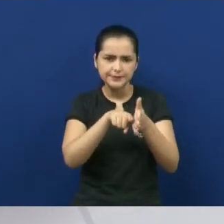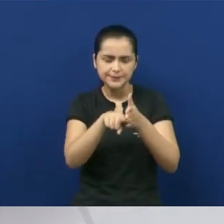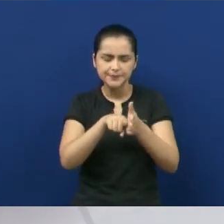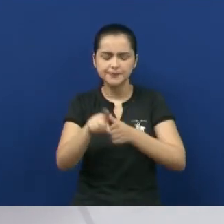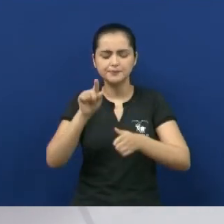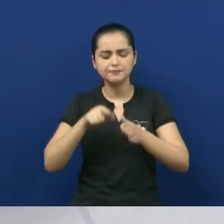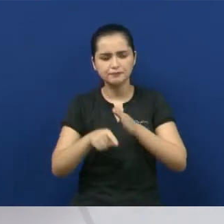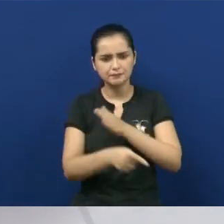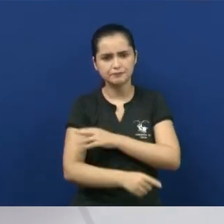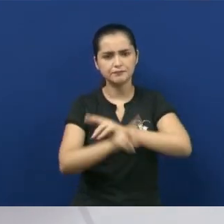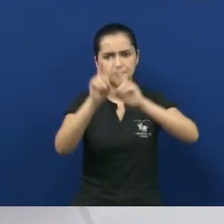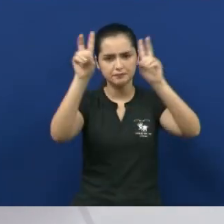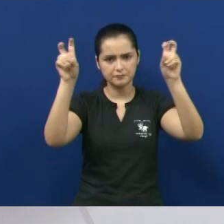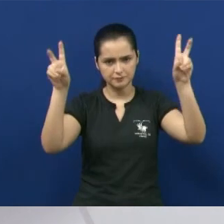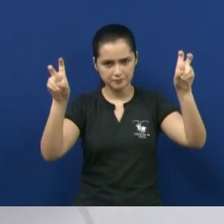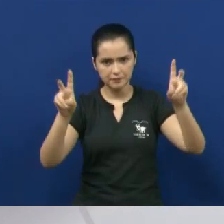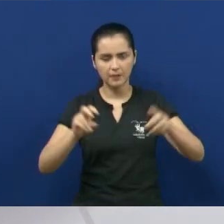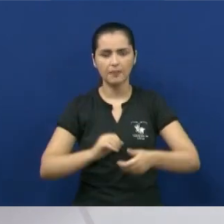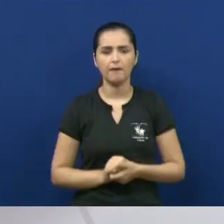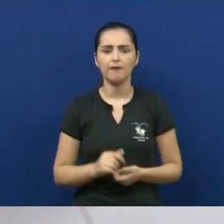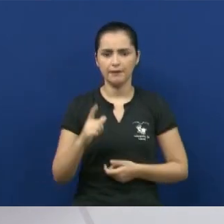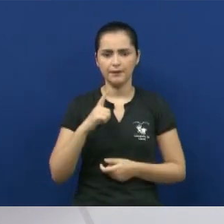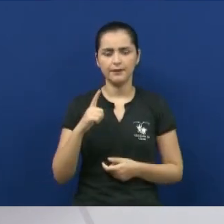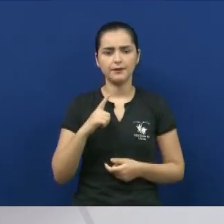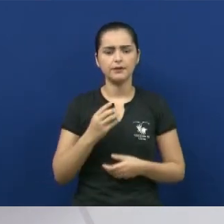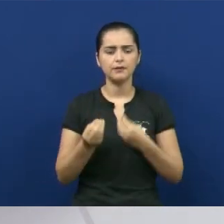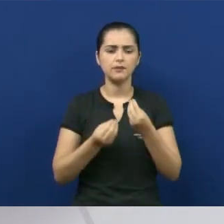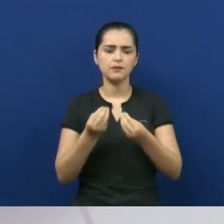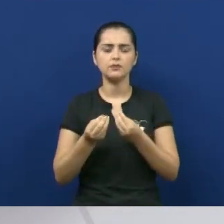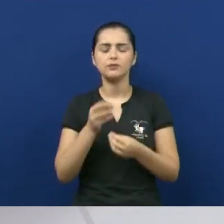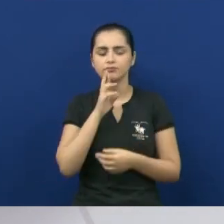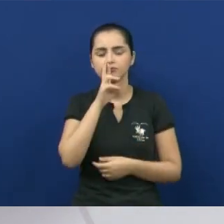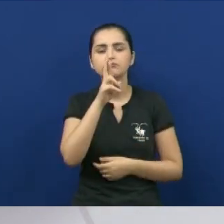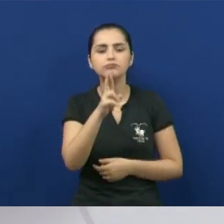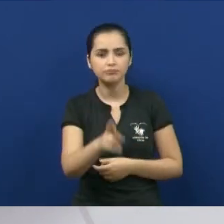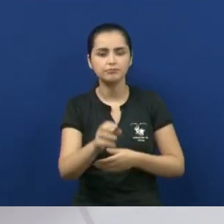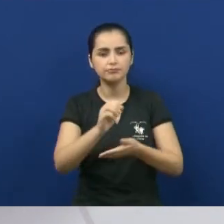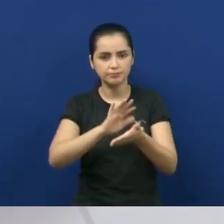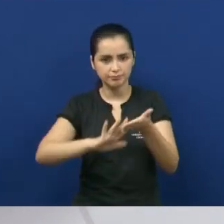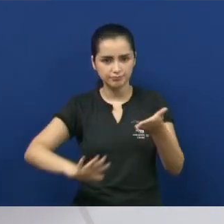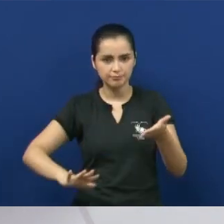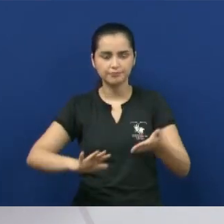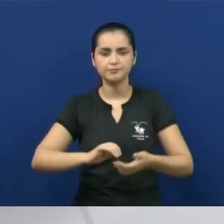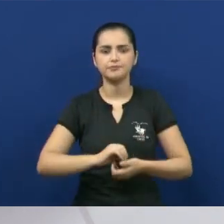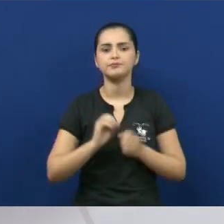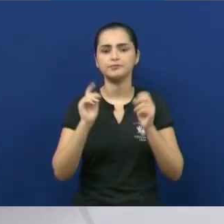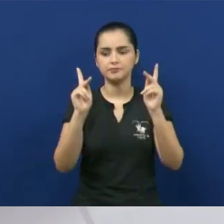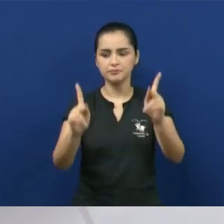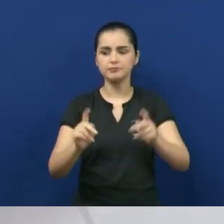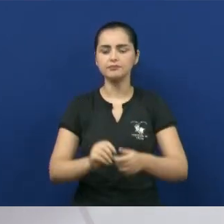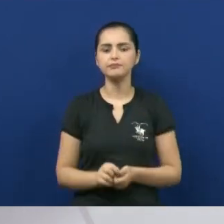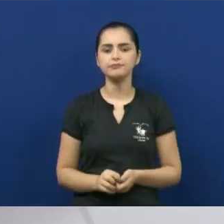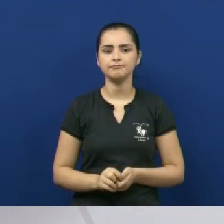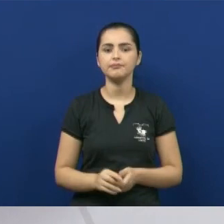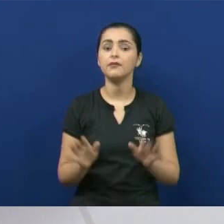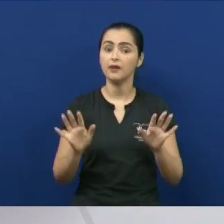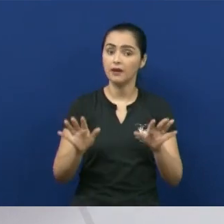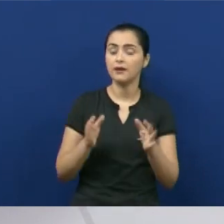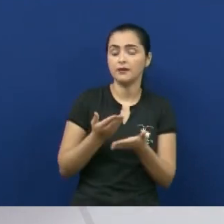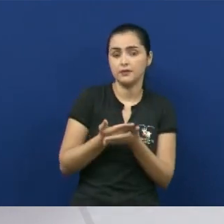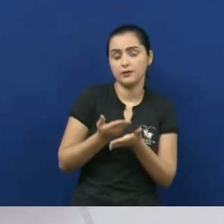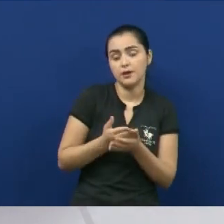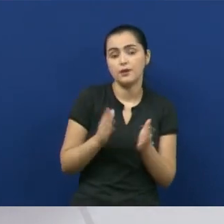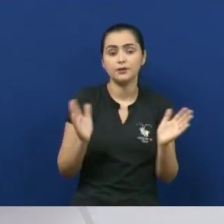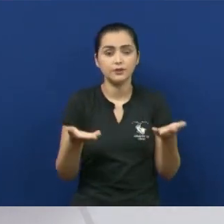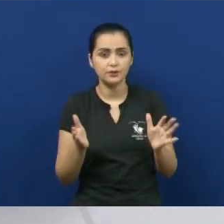aprofundar o assunto e ter ferramenta para responder essa atividade. Ok? Então, pessoal, essa é a